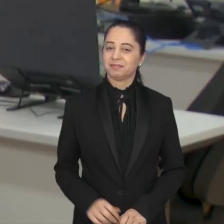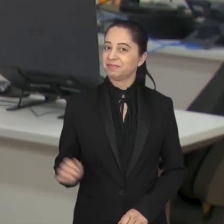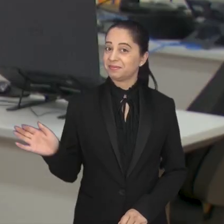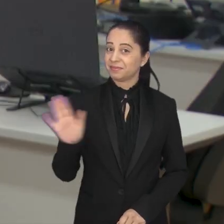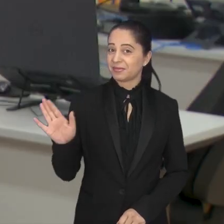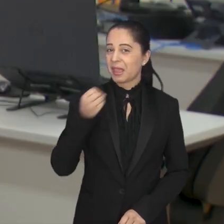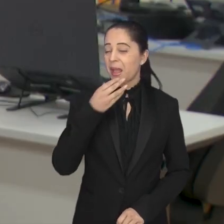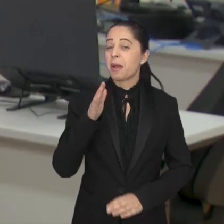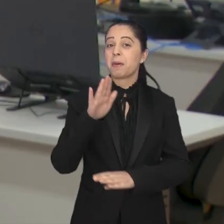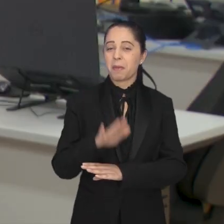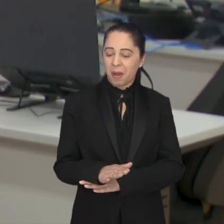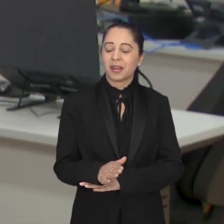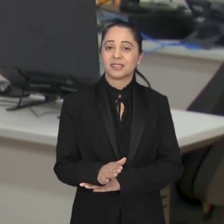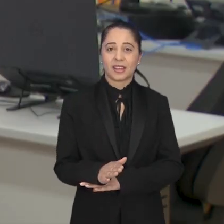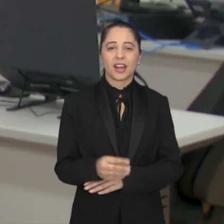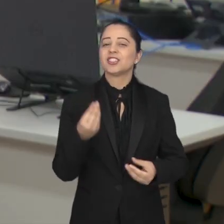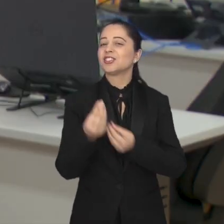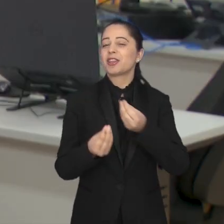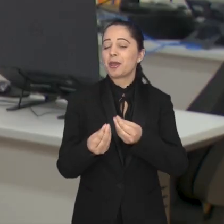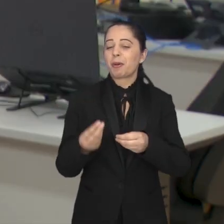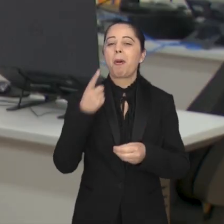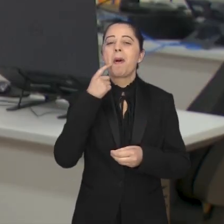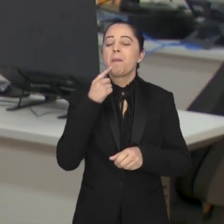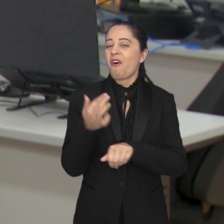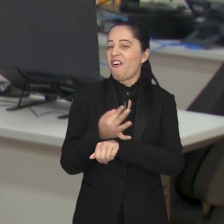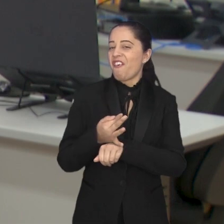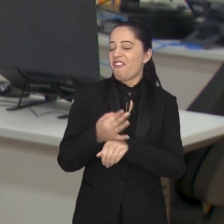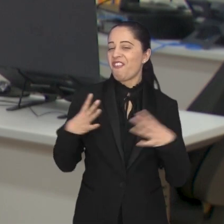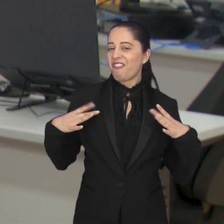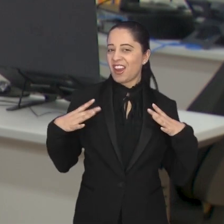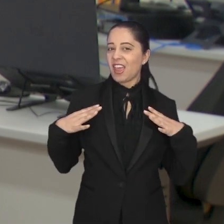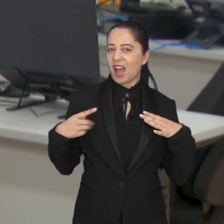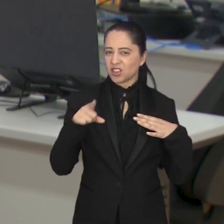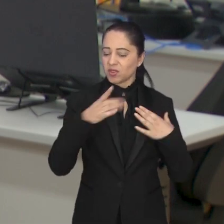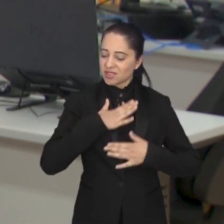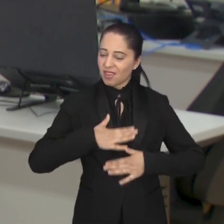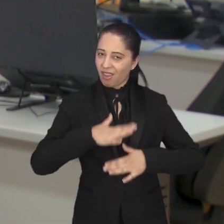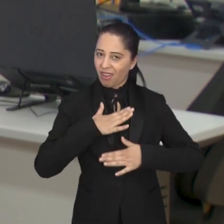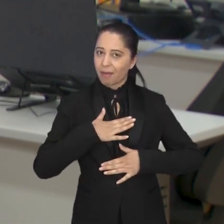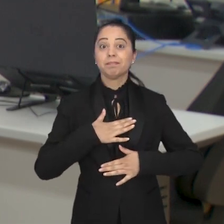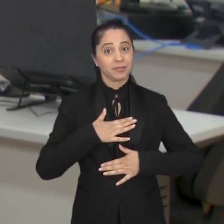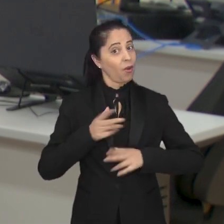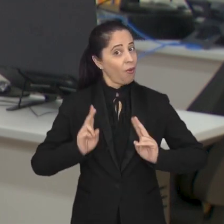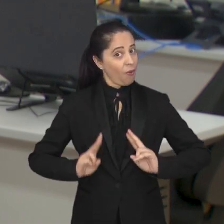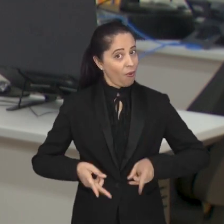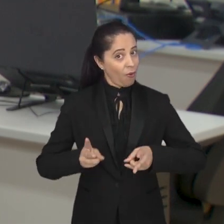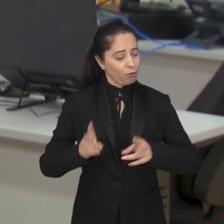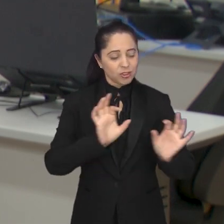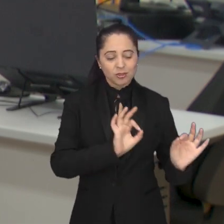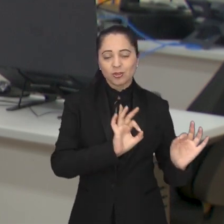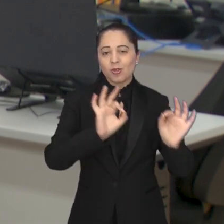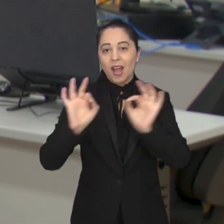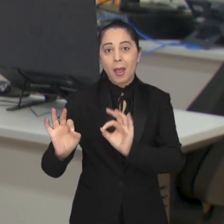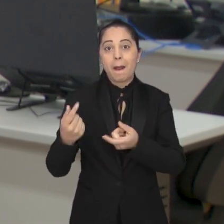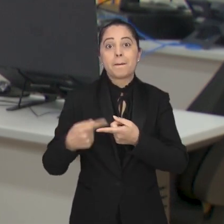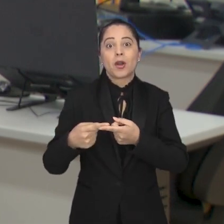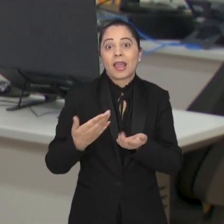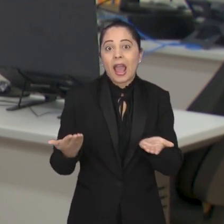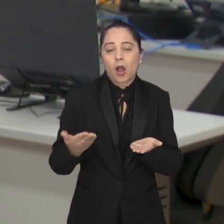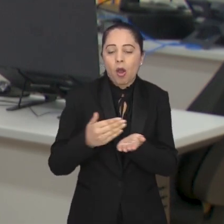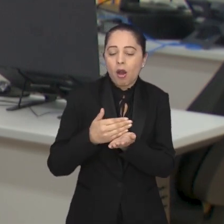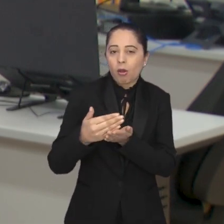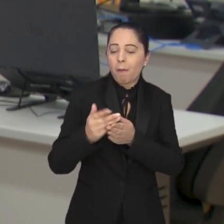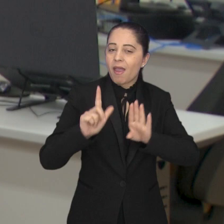Olá, muito boa tarde pra você. Como tá o feriadão por aí? Só descansando? Então fica com a gente, porque começa agora o Boletim